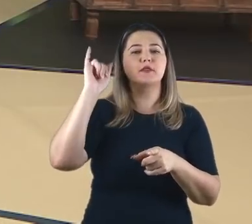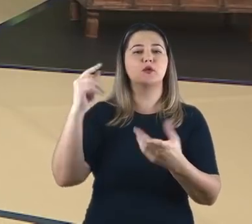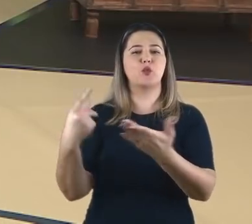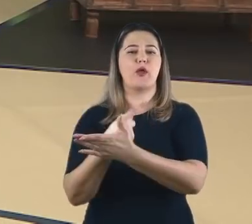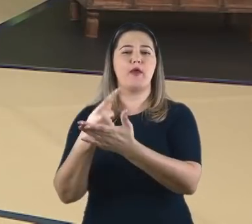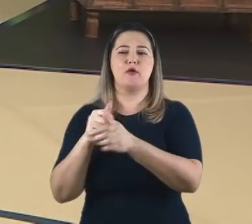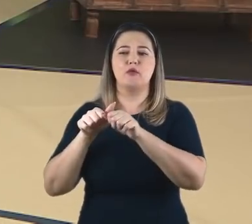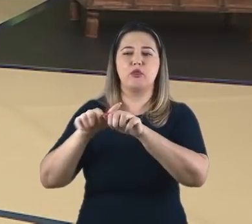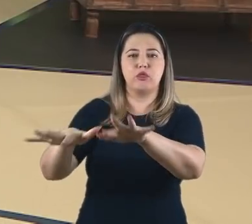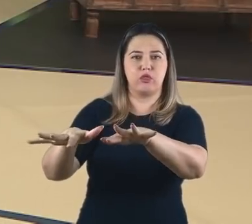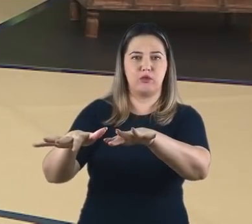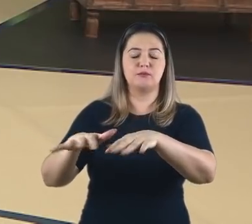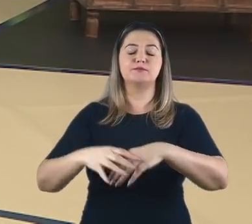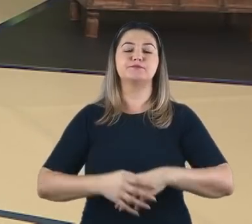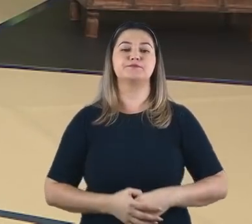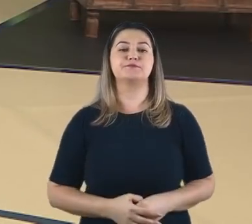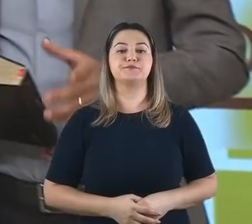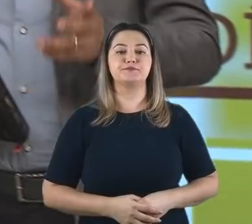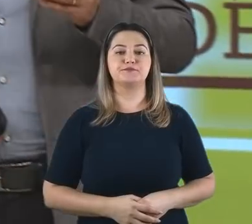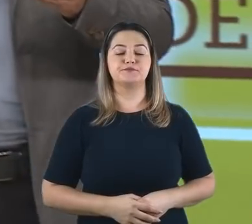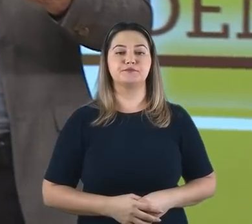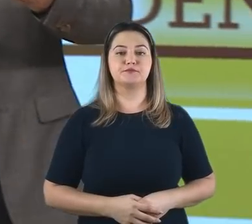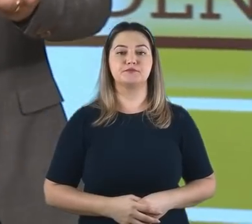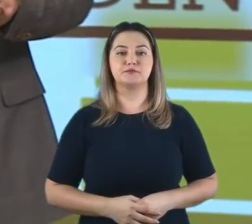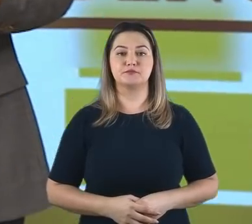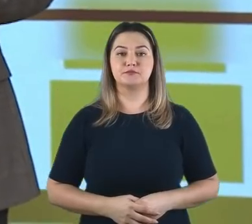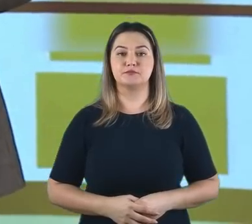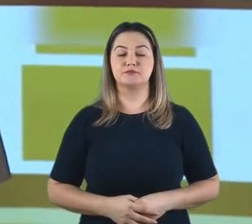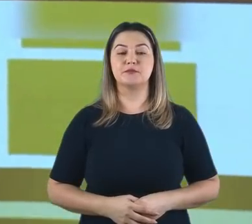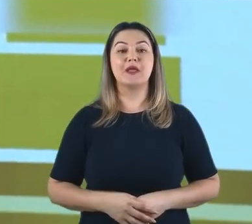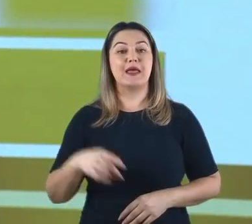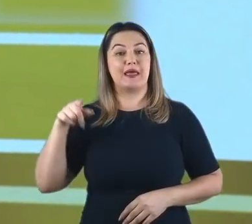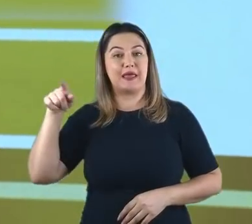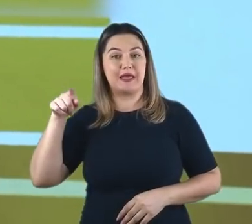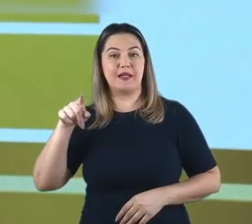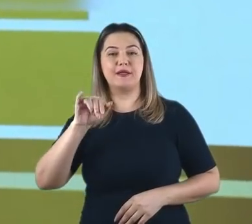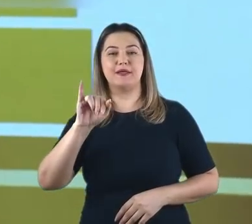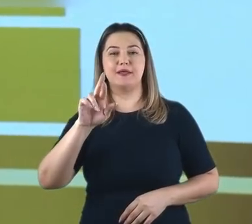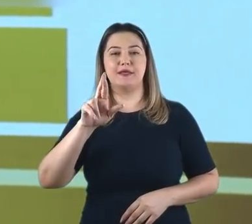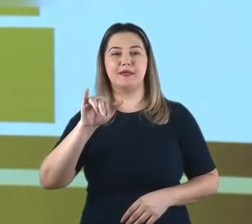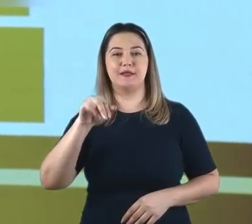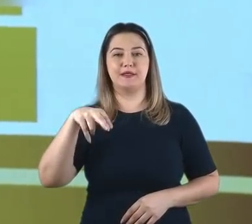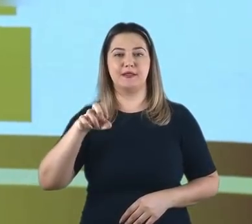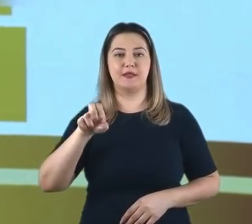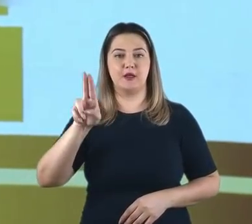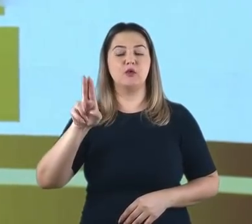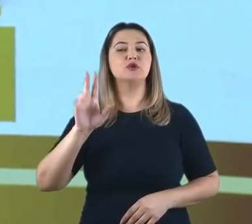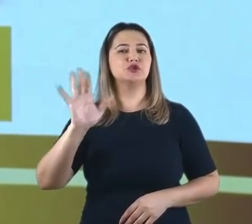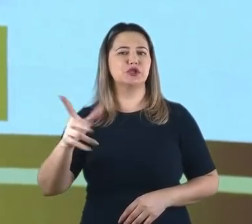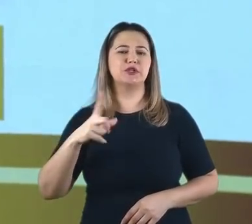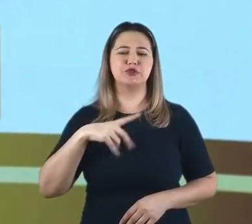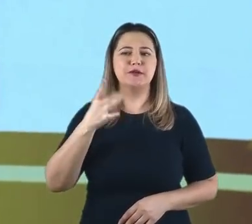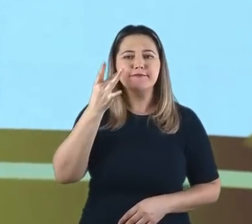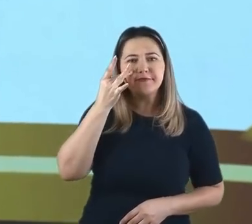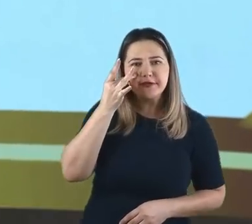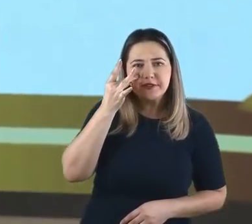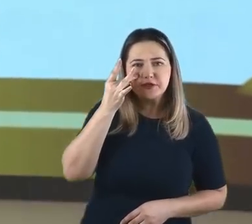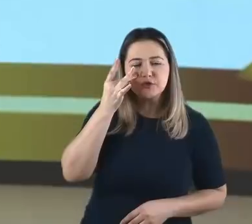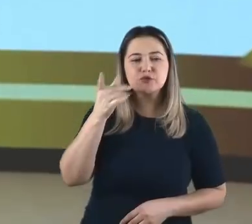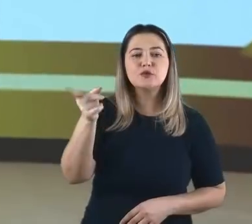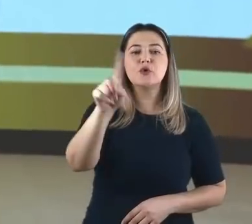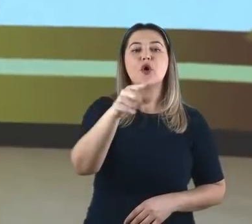definindo a ortodoxia do cristianismo. O originário de Esmirna, Irineu tinha visto e ouvido a pregação de